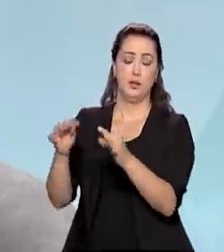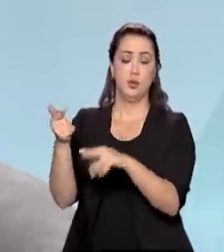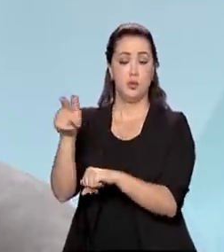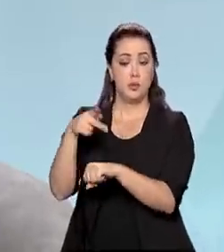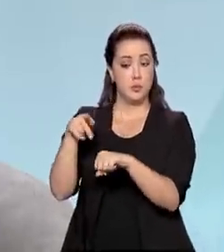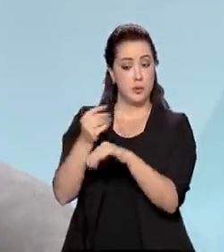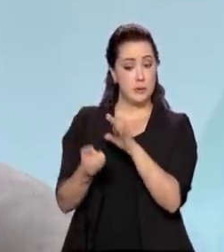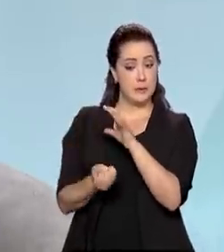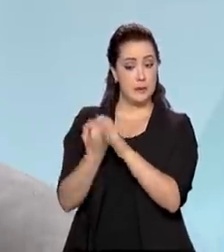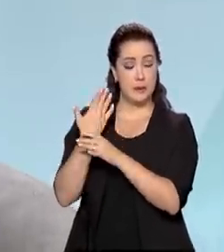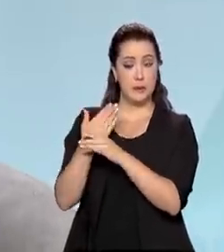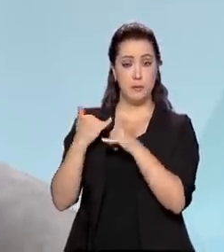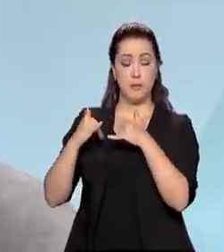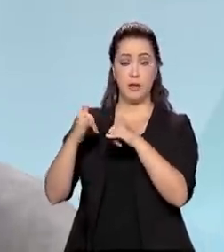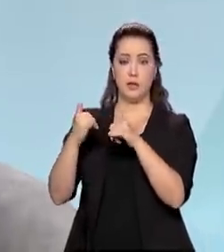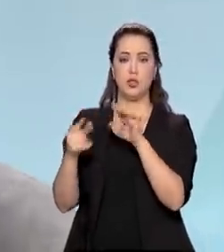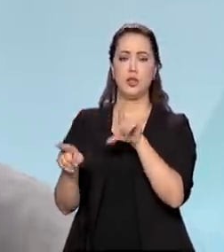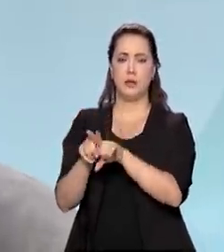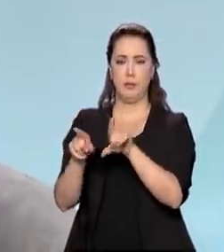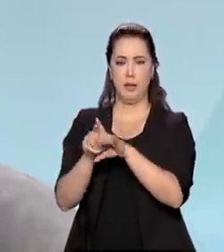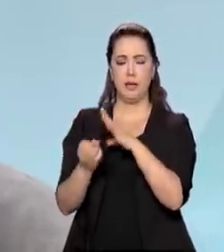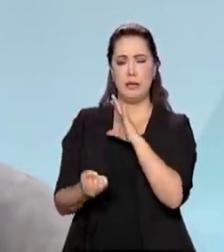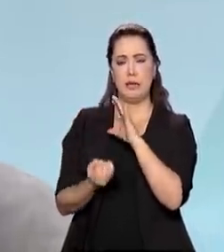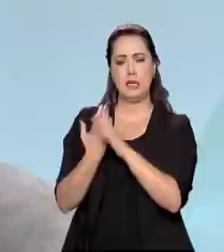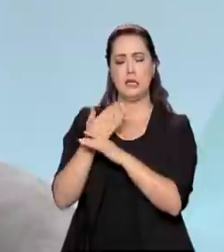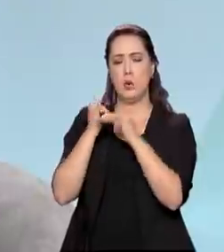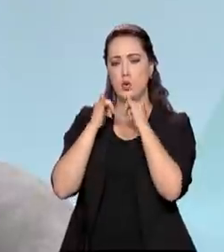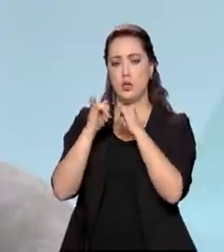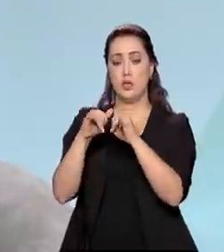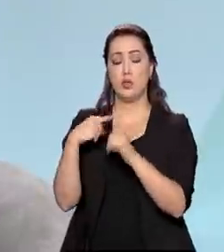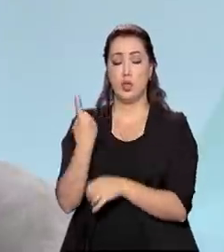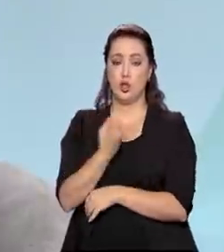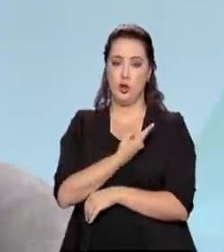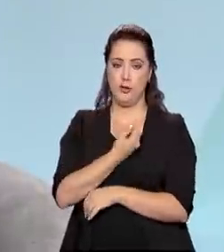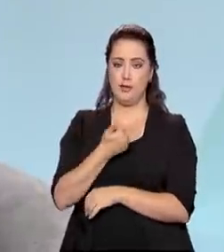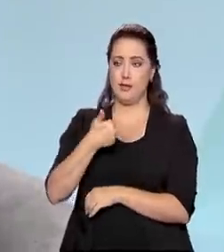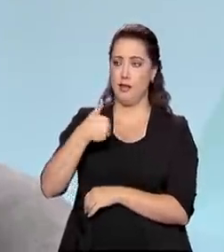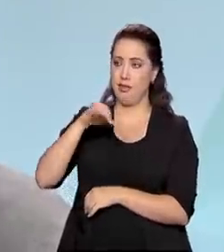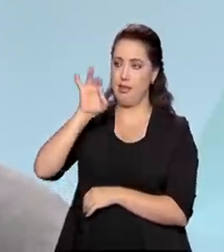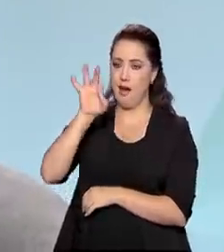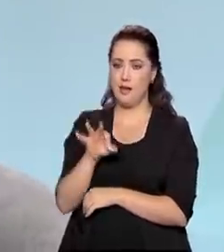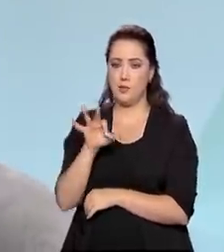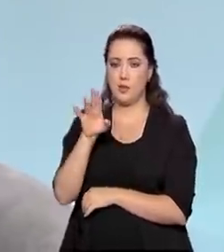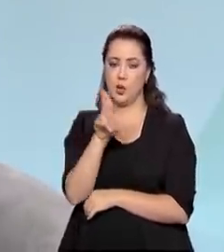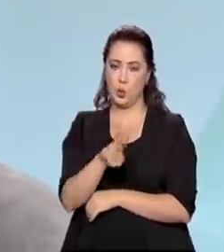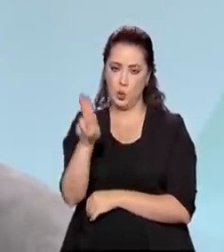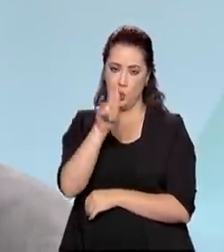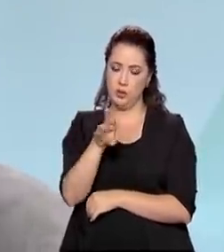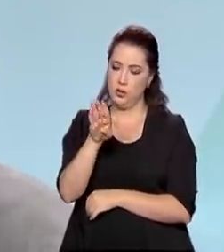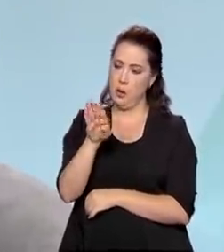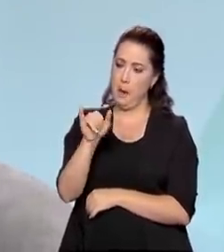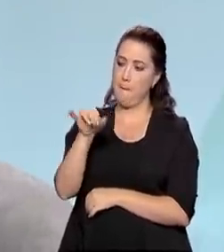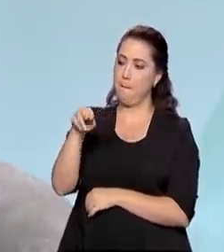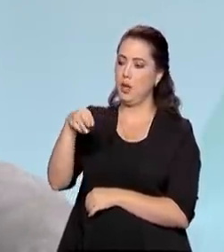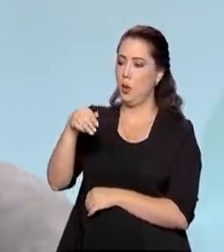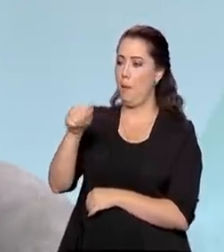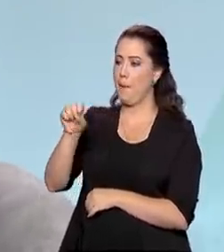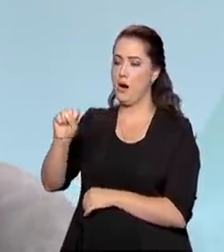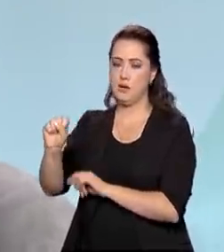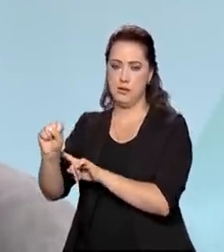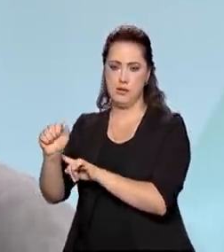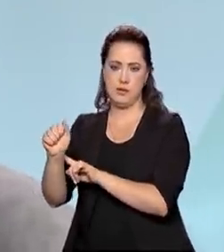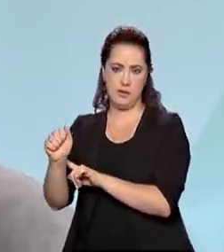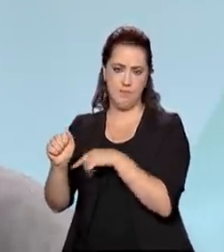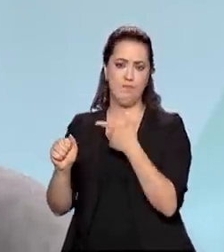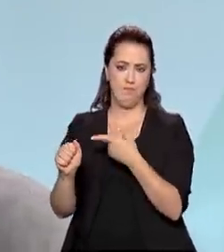termos de geração de energia elétrica, quase que 10% da nossa energia é produzida por resíduos, né? Porque o bagaço é um resíduo, né?